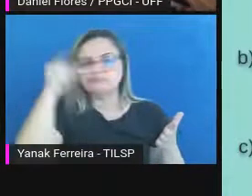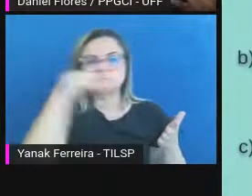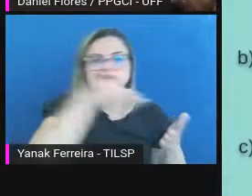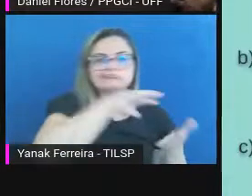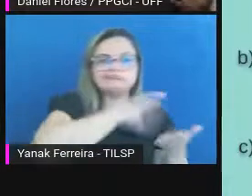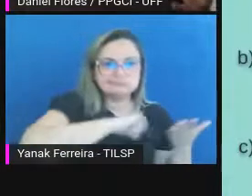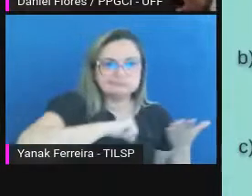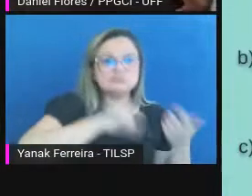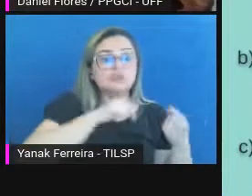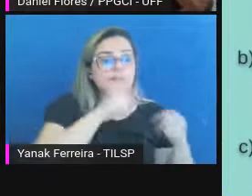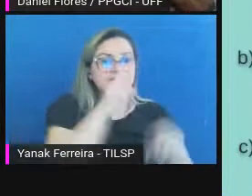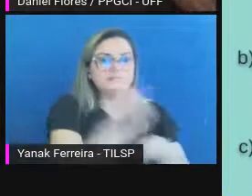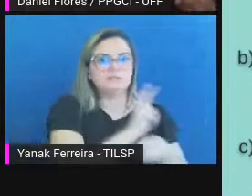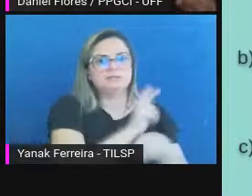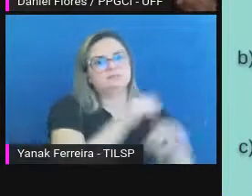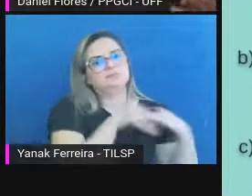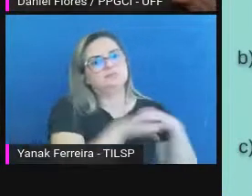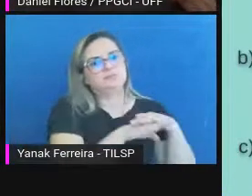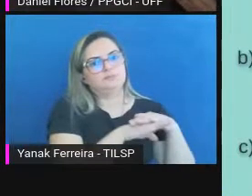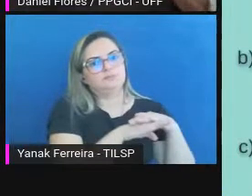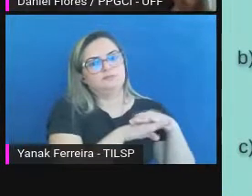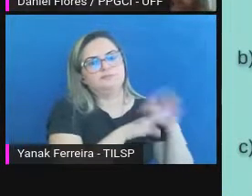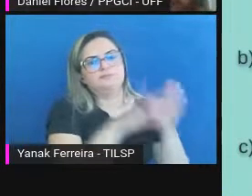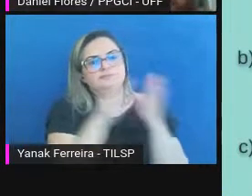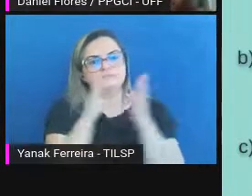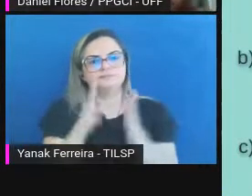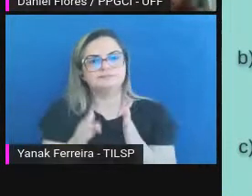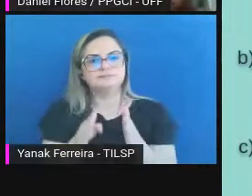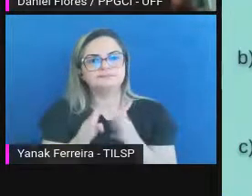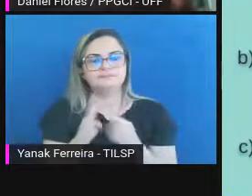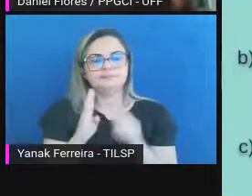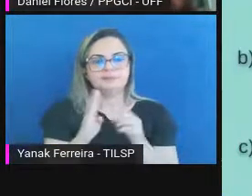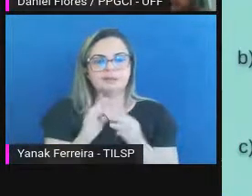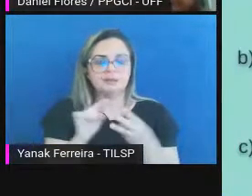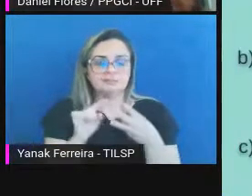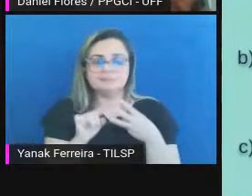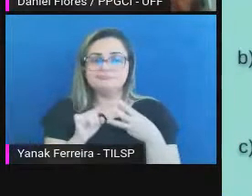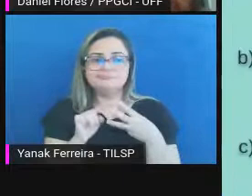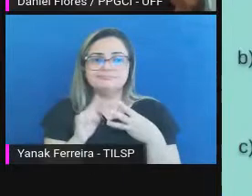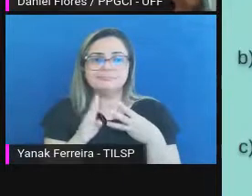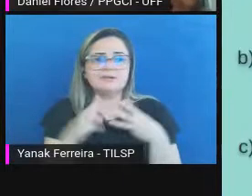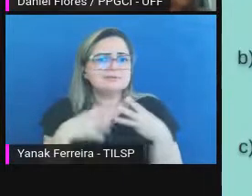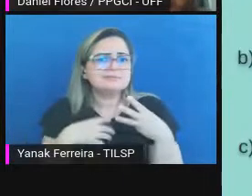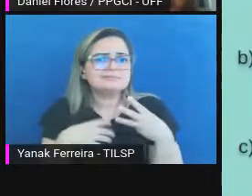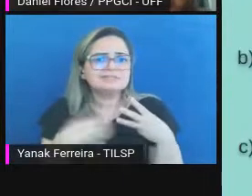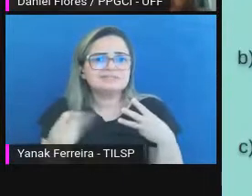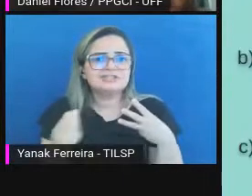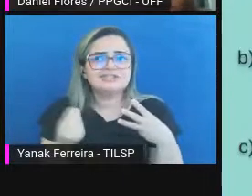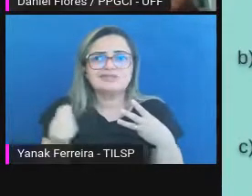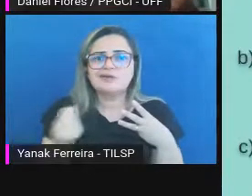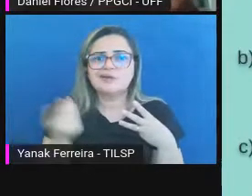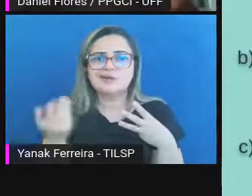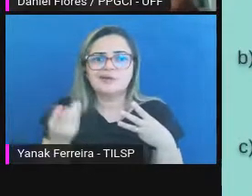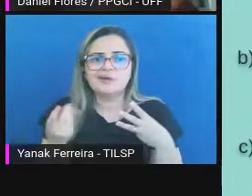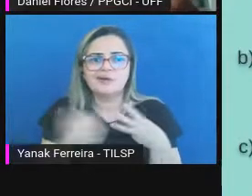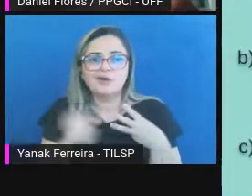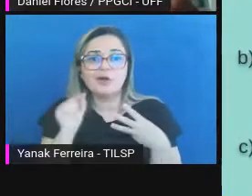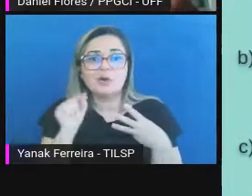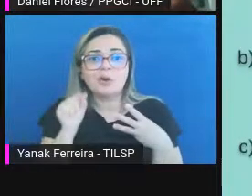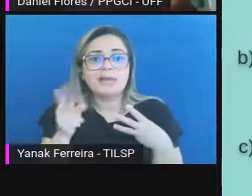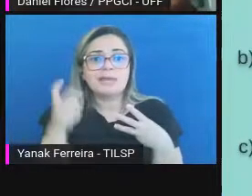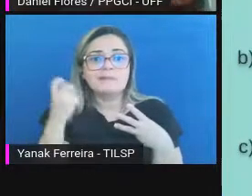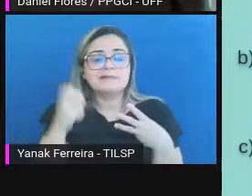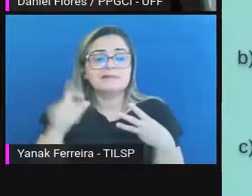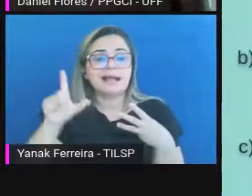protetivo. A segunda situação, documentos sensíveis, dados, olha aí a LGPD, a Lei Geral de